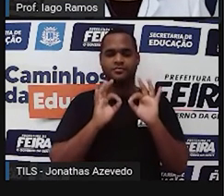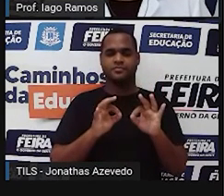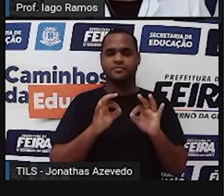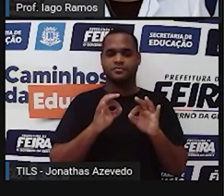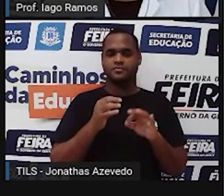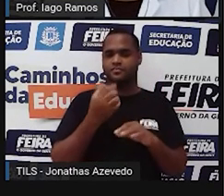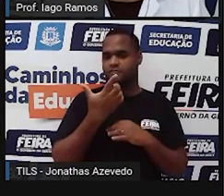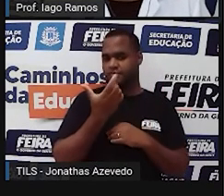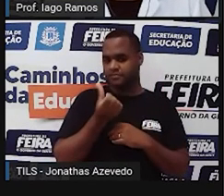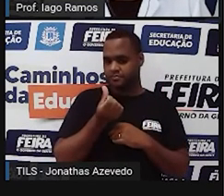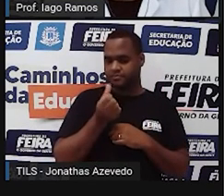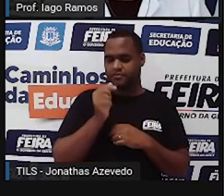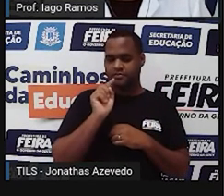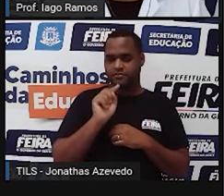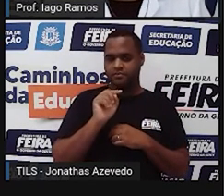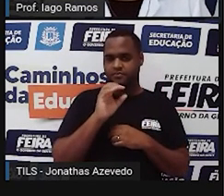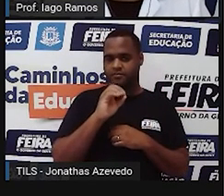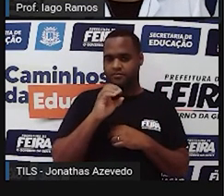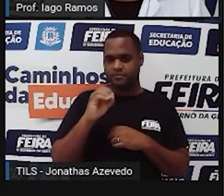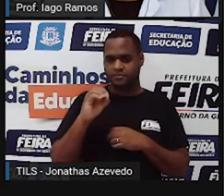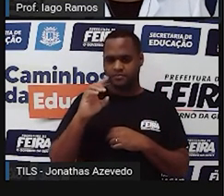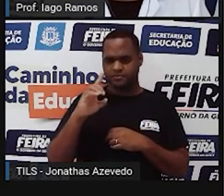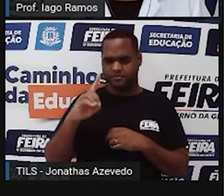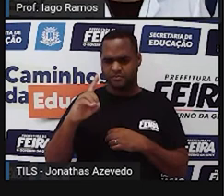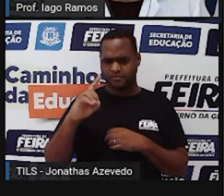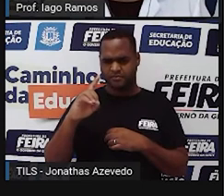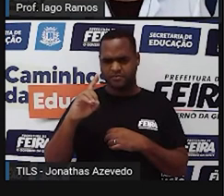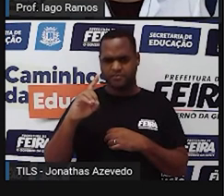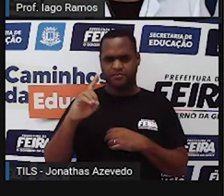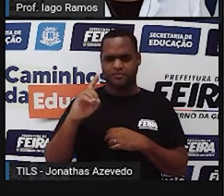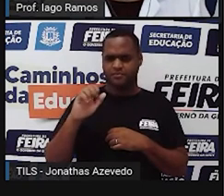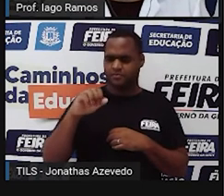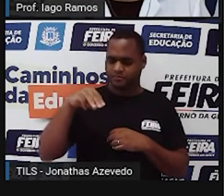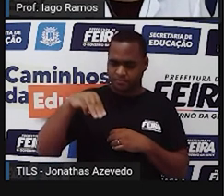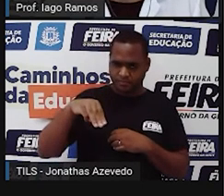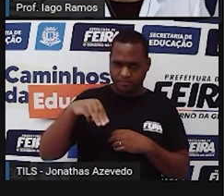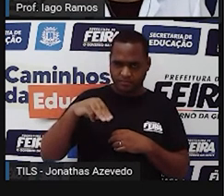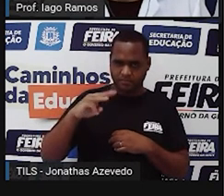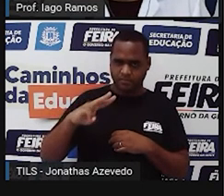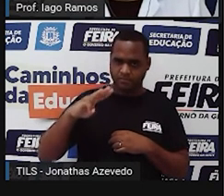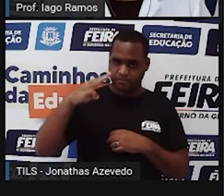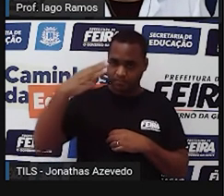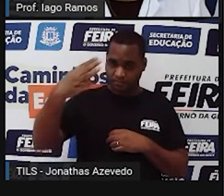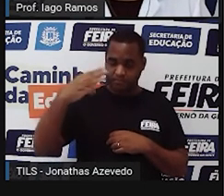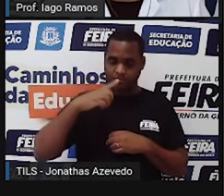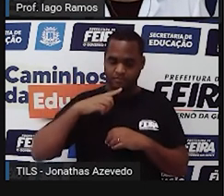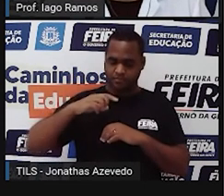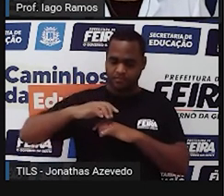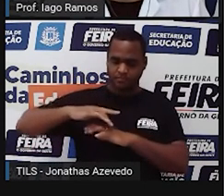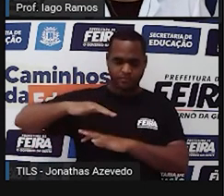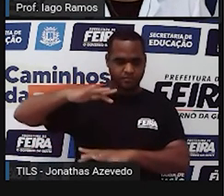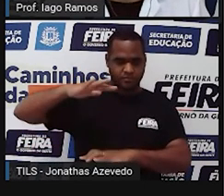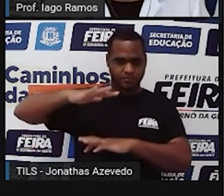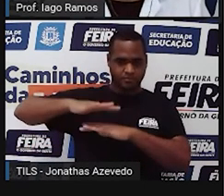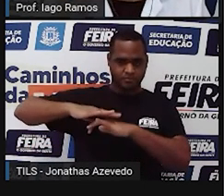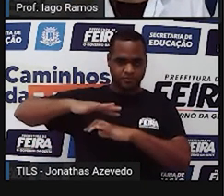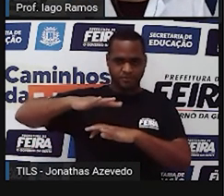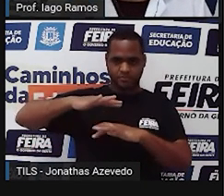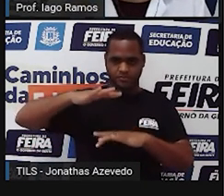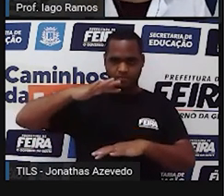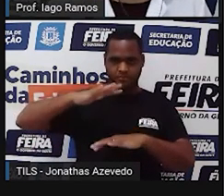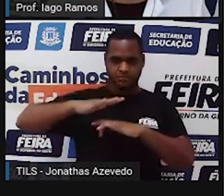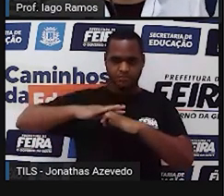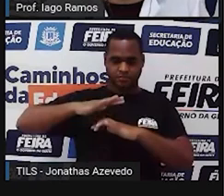26 mil decâmetros cúbicos de volume de reservatório lá